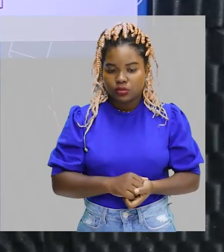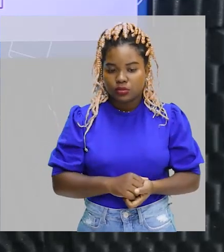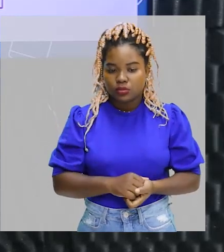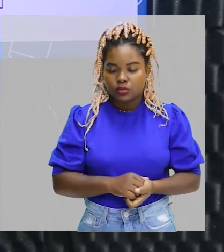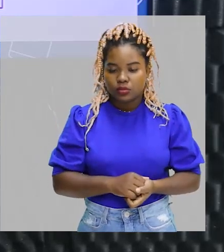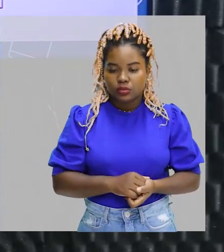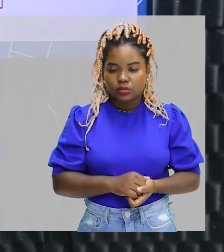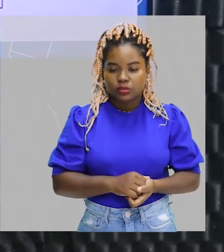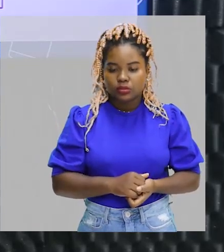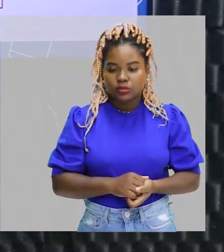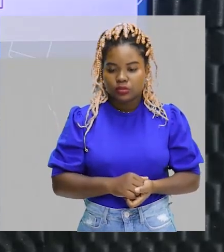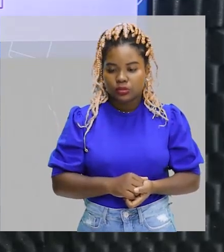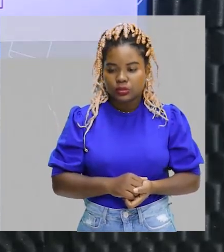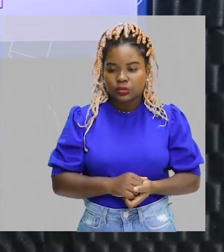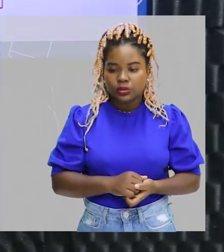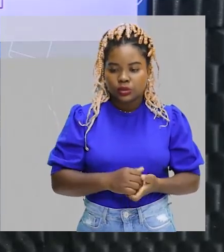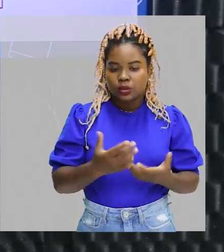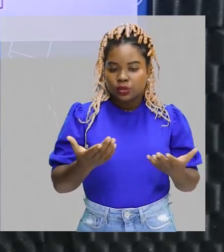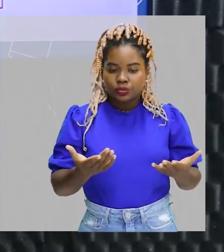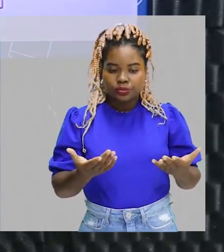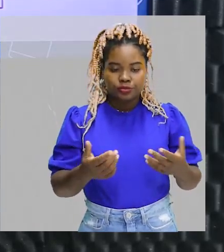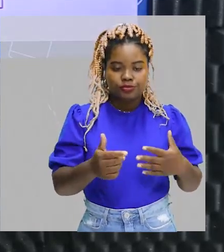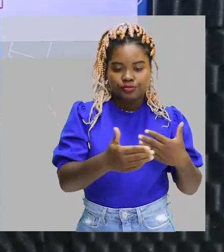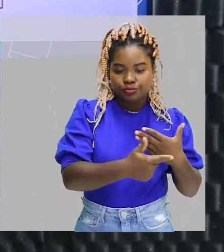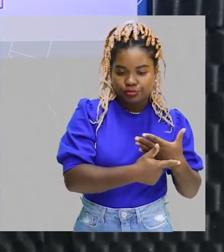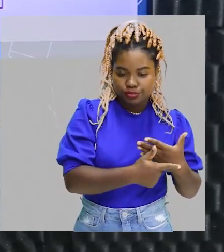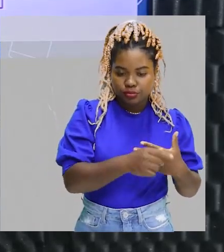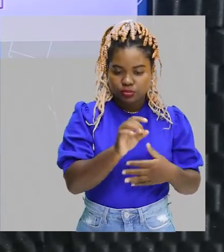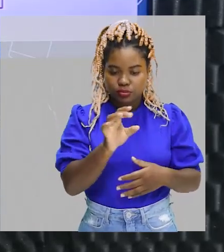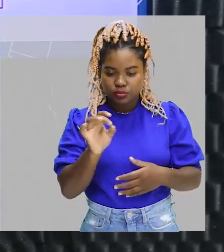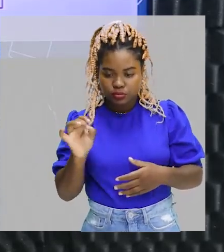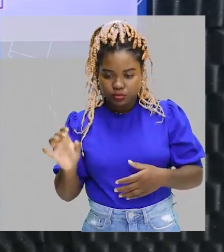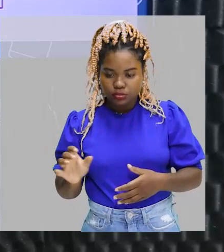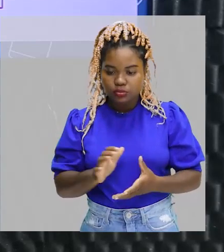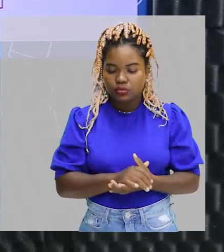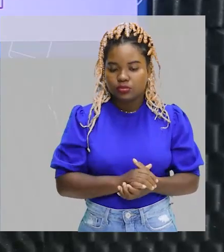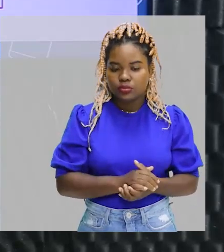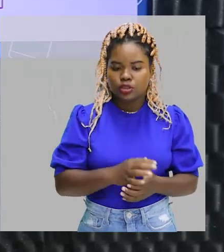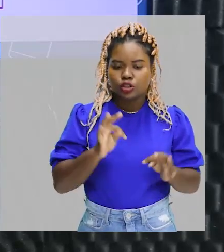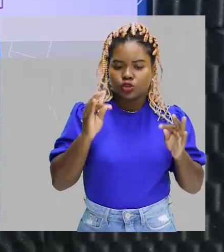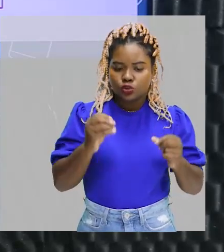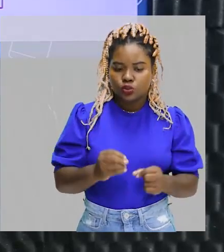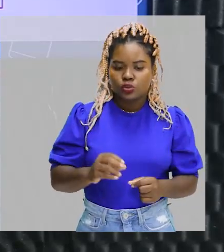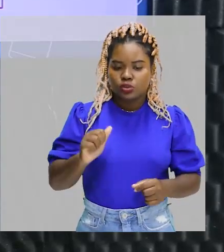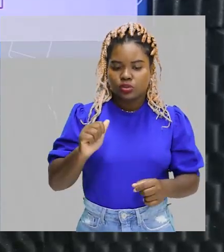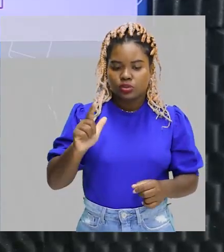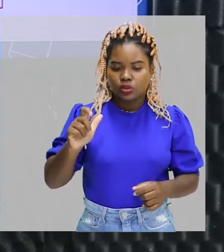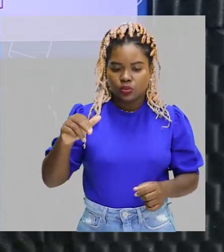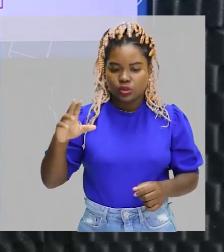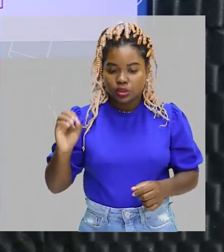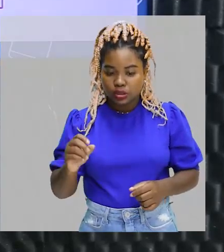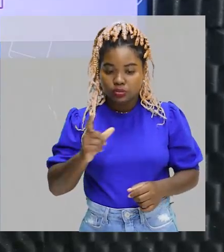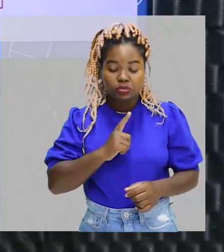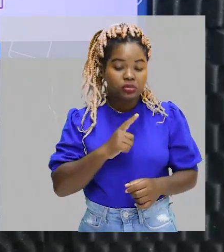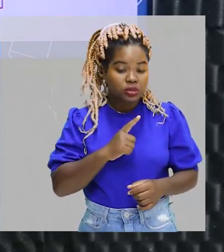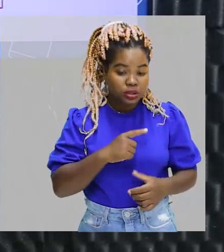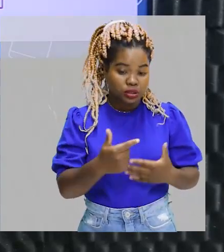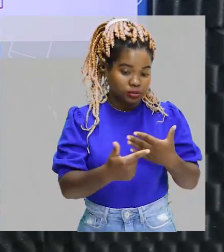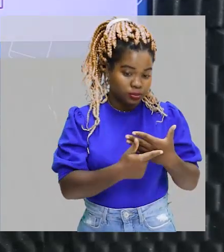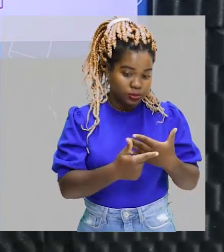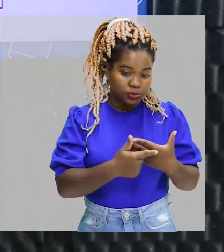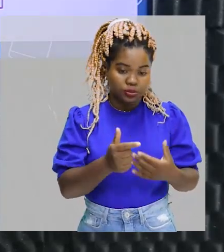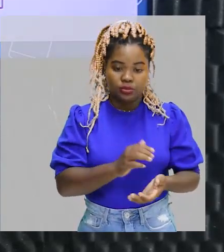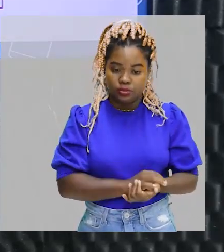essa proporção, que é a mesma para qualquer alcano, todo alcano vai ter essa proporção. E essa